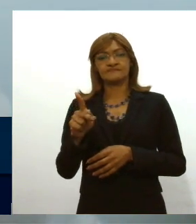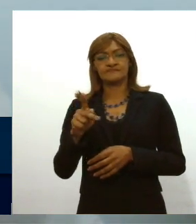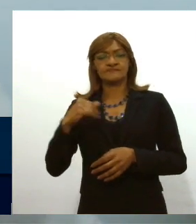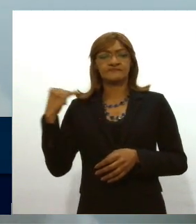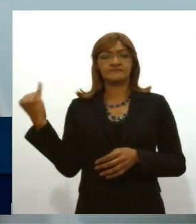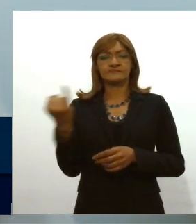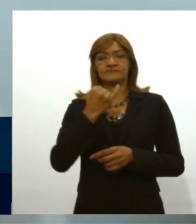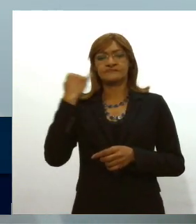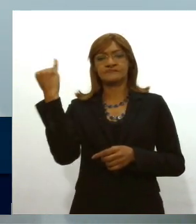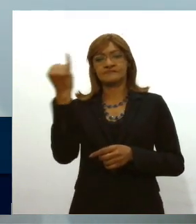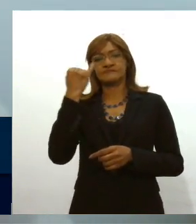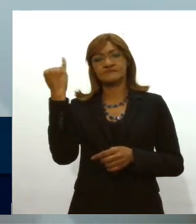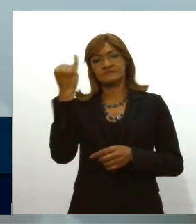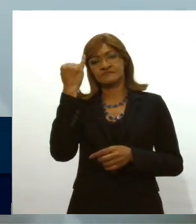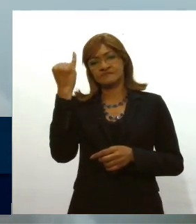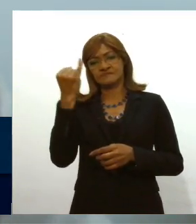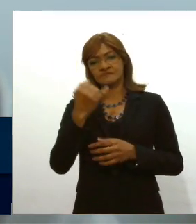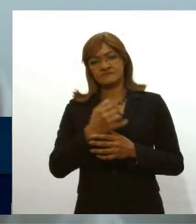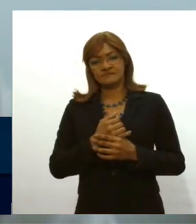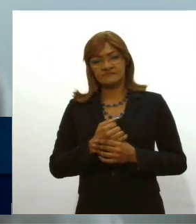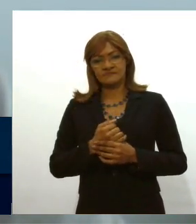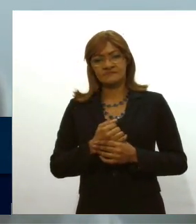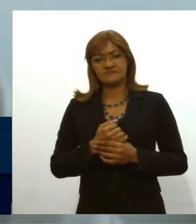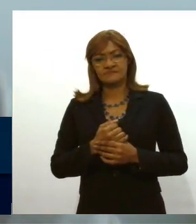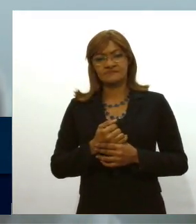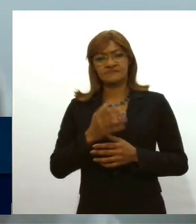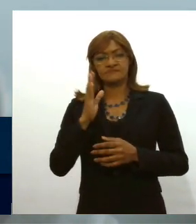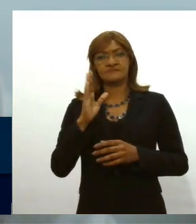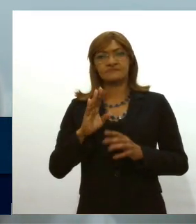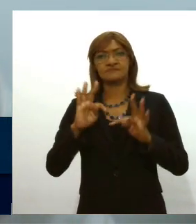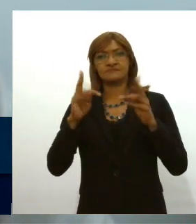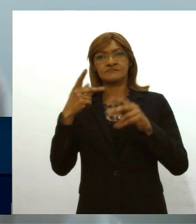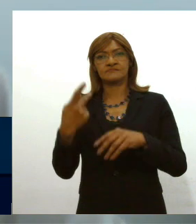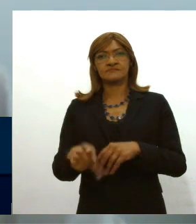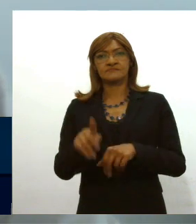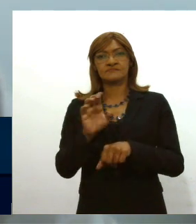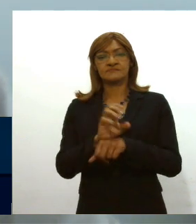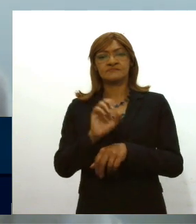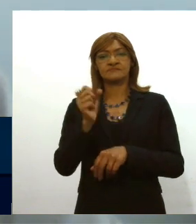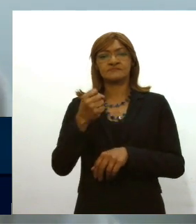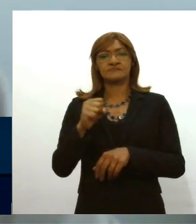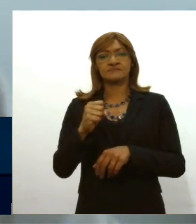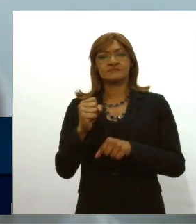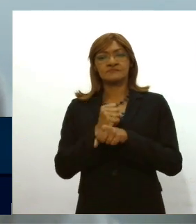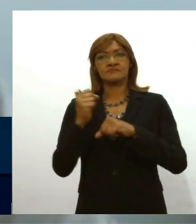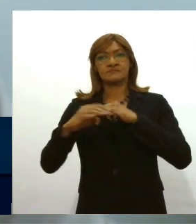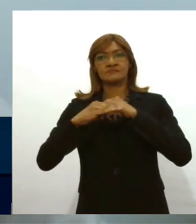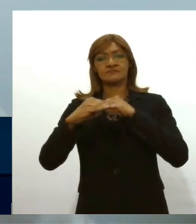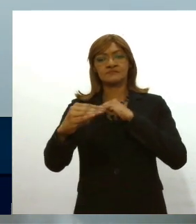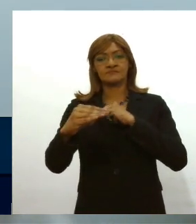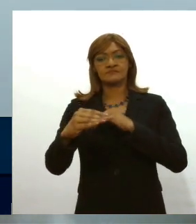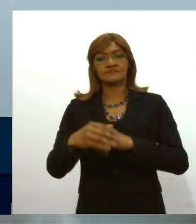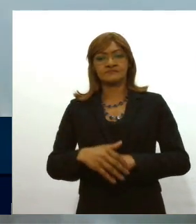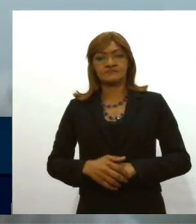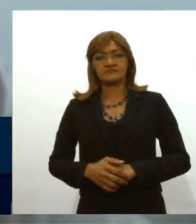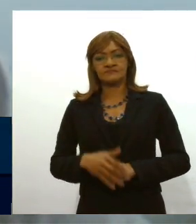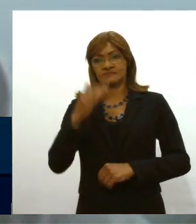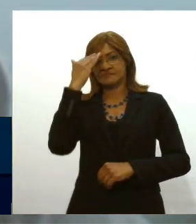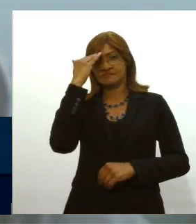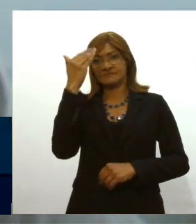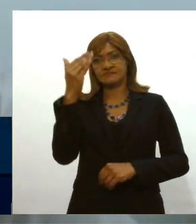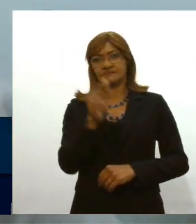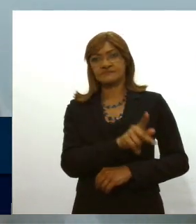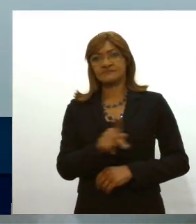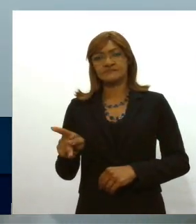importância do novo momento para o estado de Sergipe a recuperação das suas rodovias obrigado